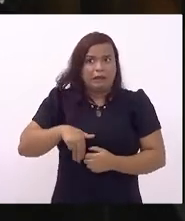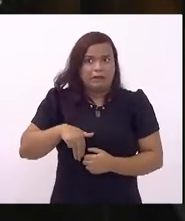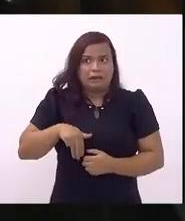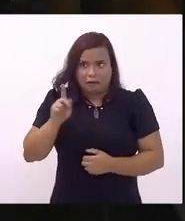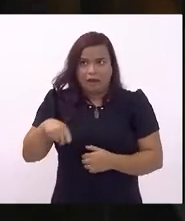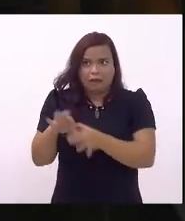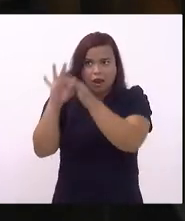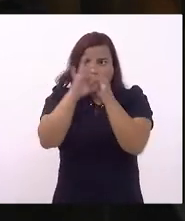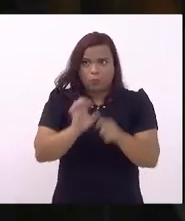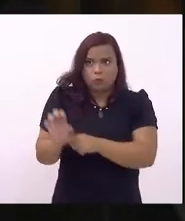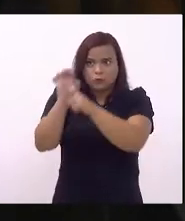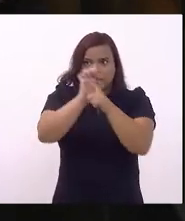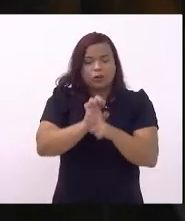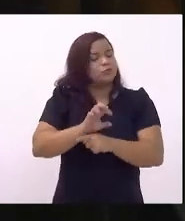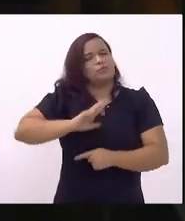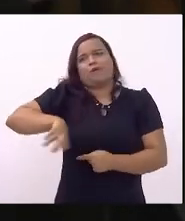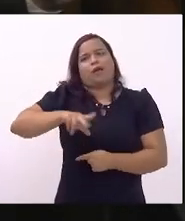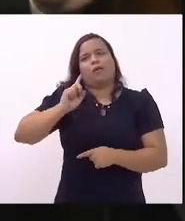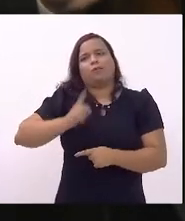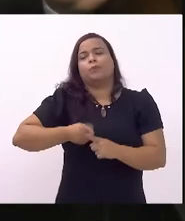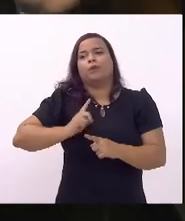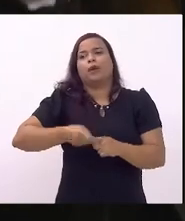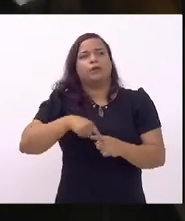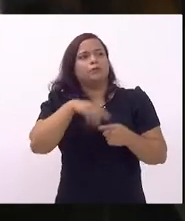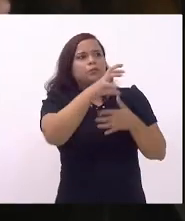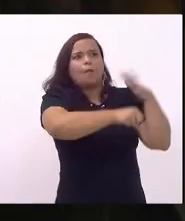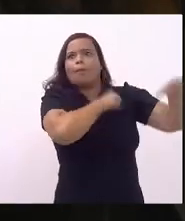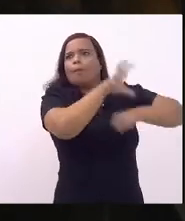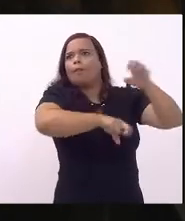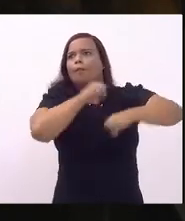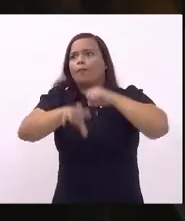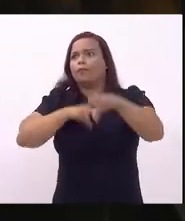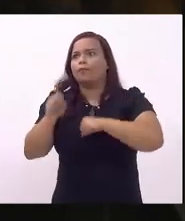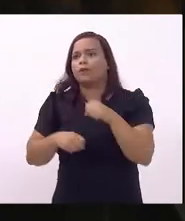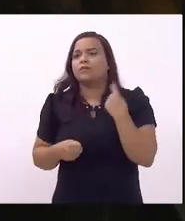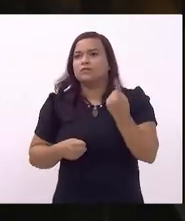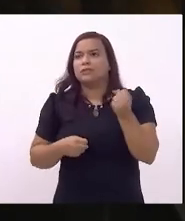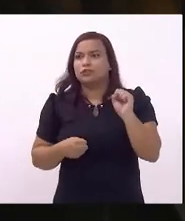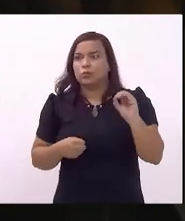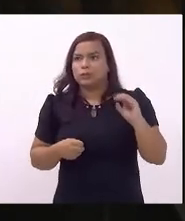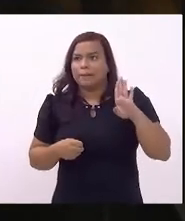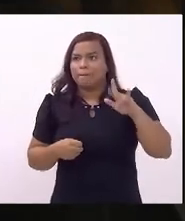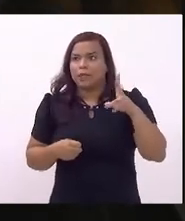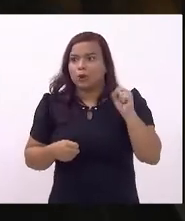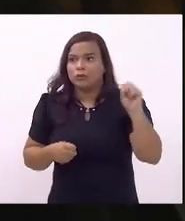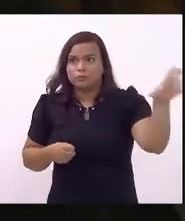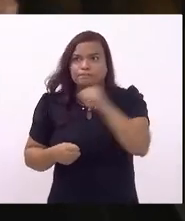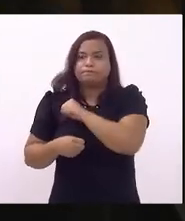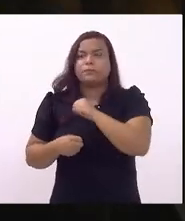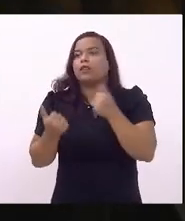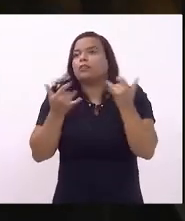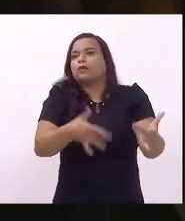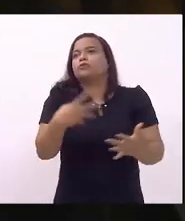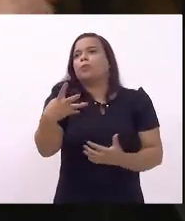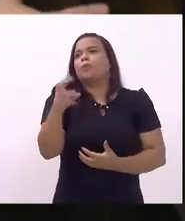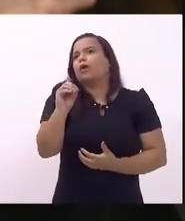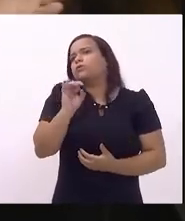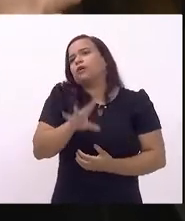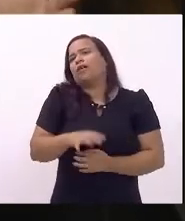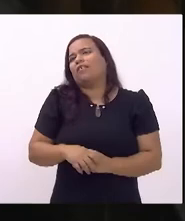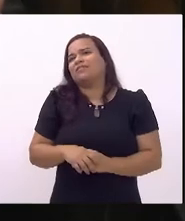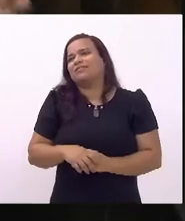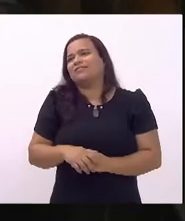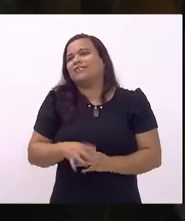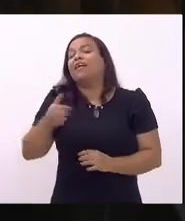que a união é sanguessuga arrecada 180 bilhões aqui e deixa 40 no máximo e olha lá quem vai ser indutor de desenvolvimento no Rio de Janeiro ninguém